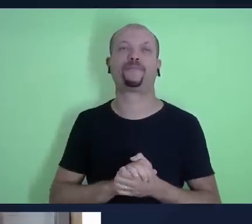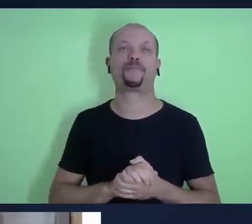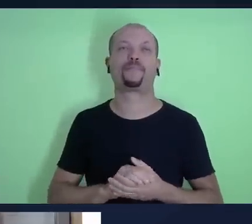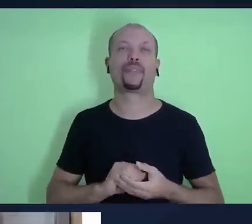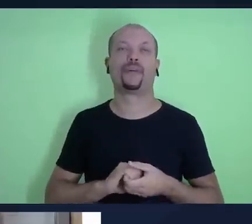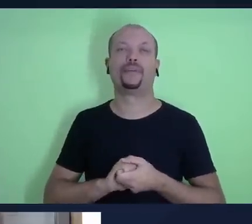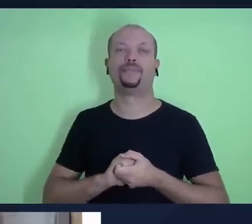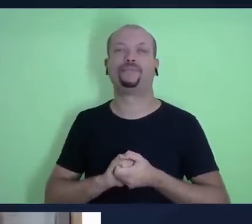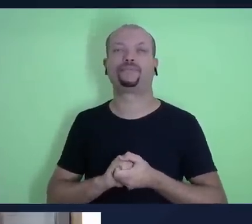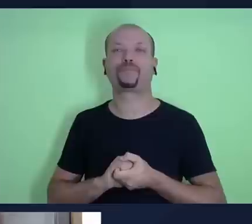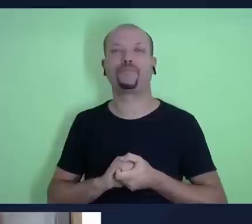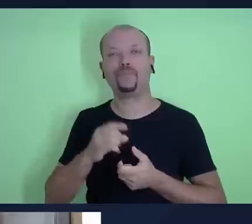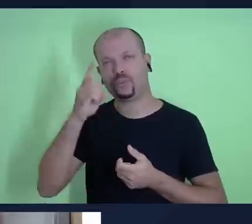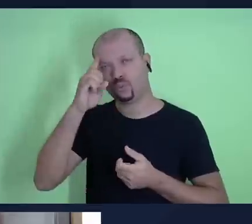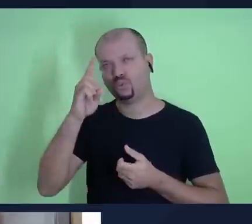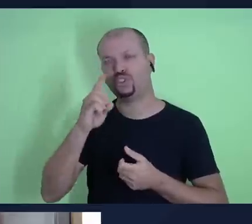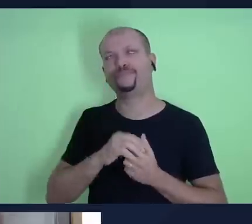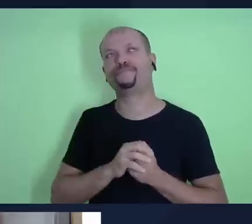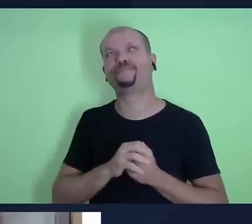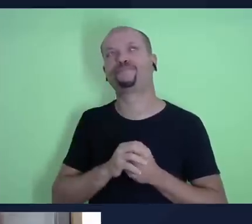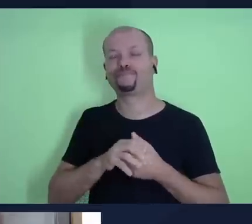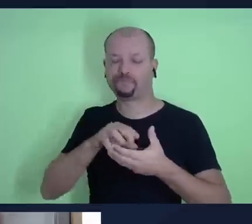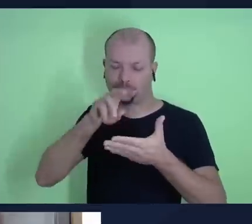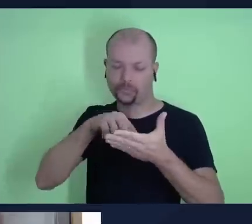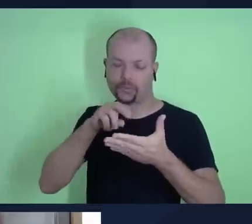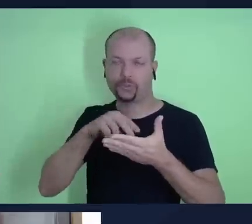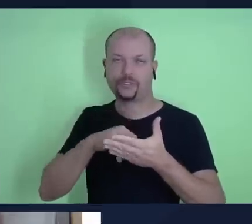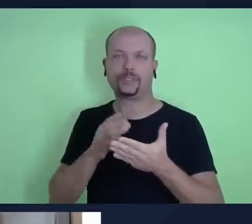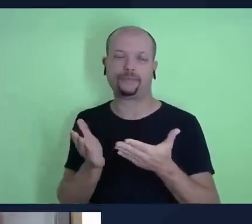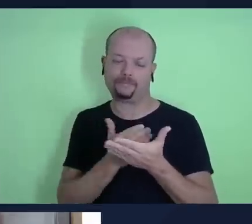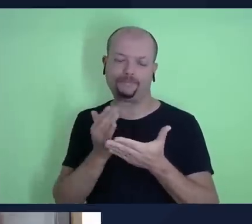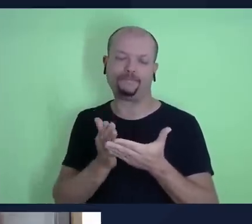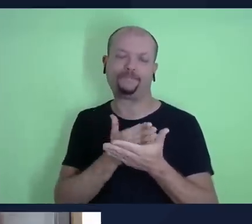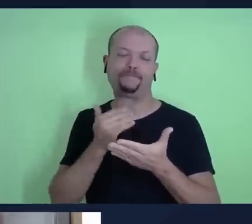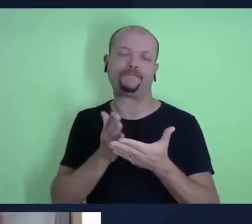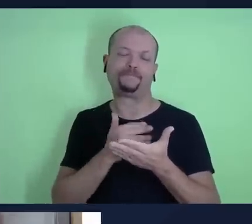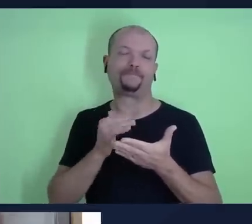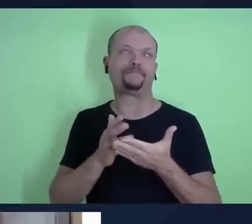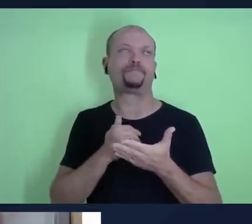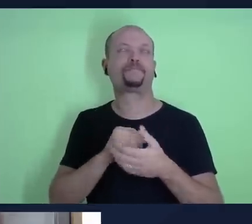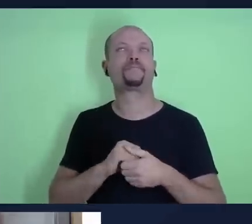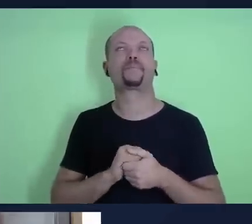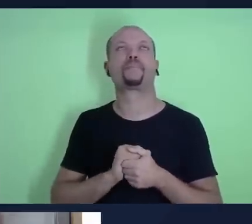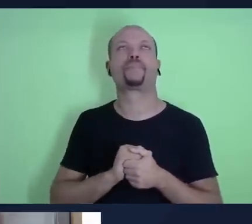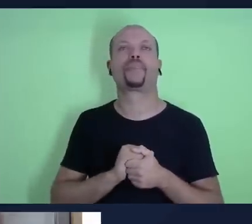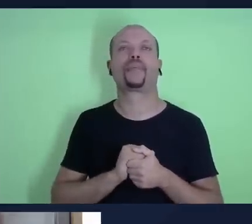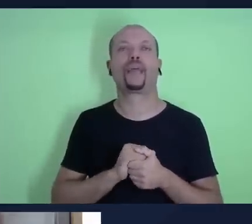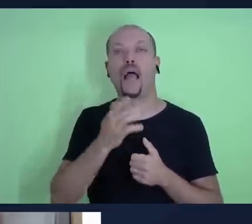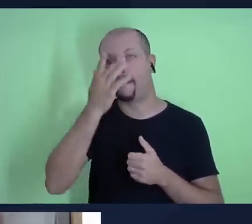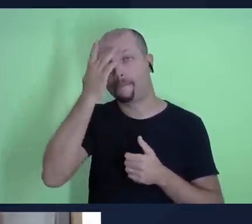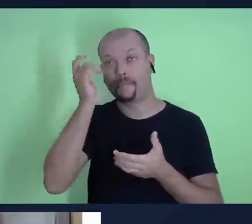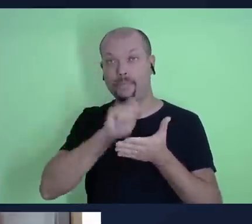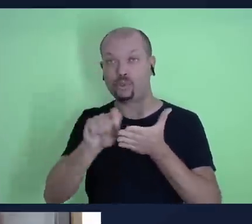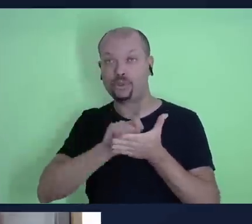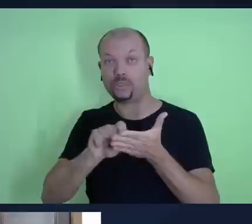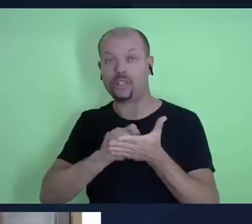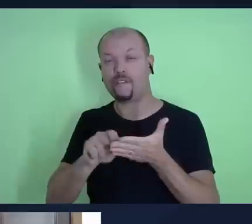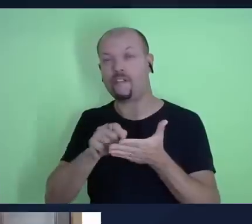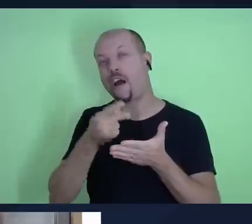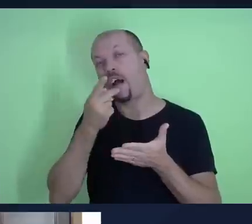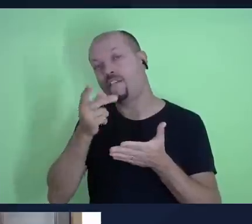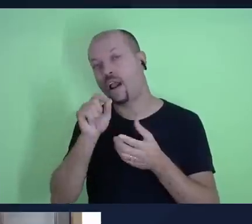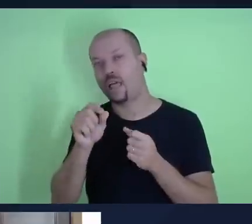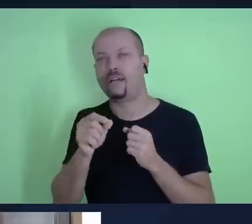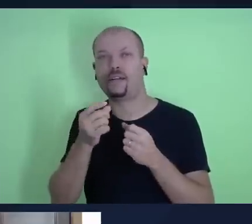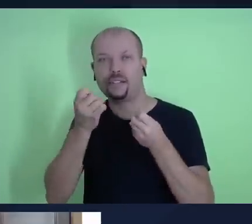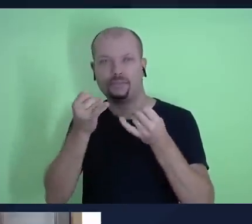Outro dia, estava lendo um livro em que o autor comenta que... Um livro tratando do